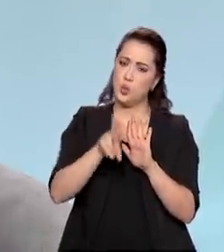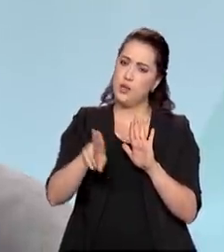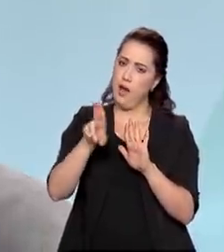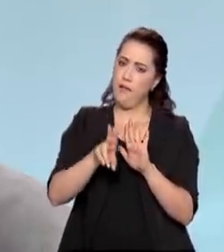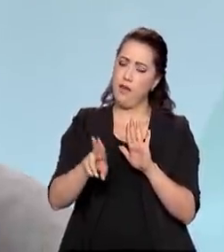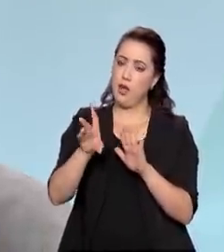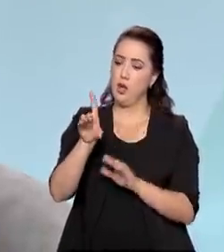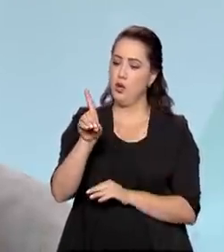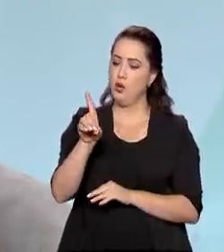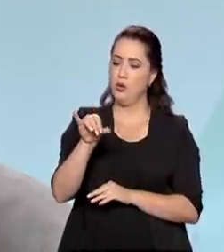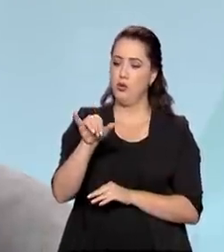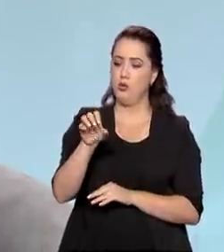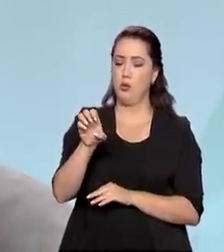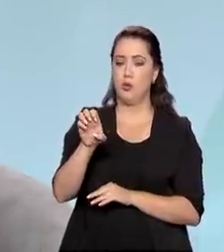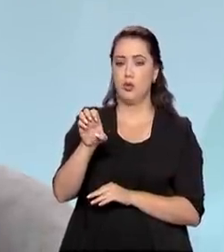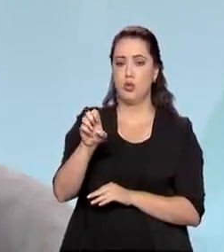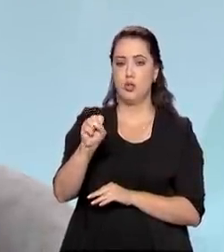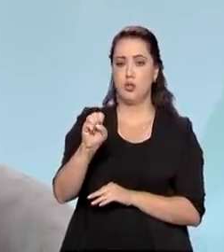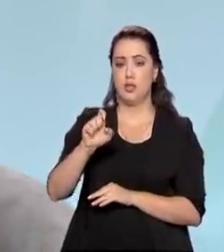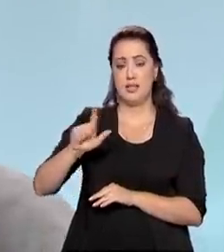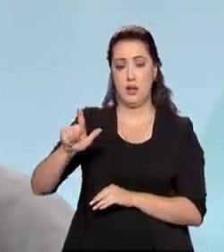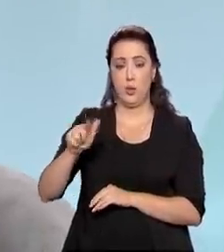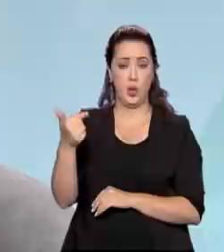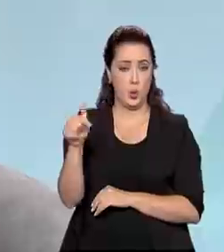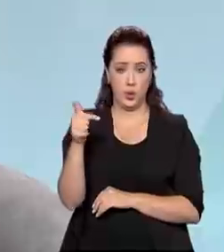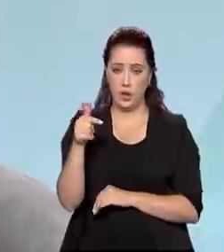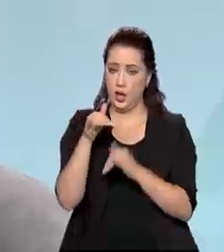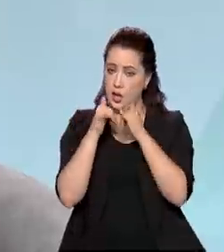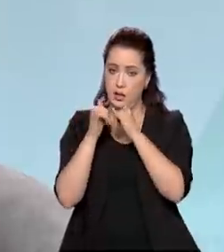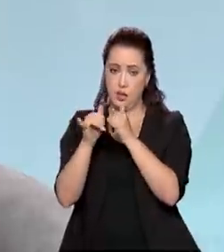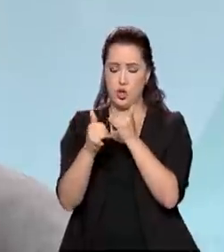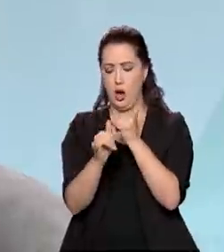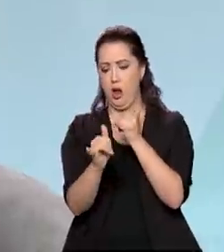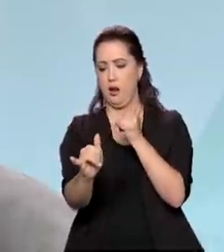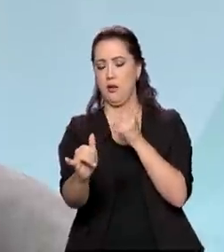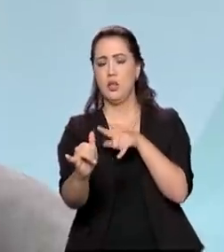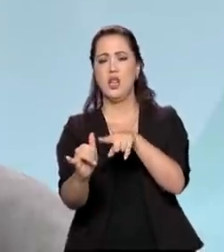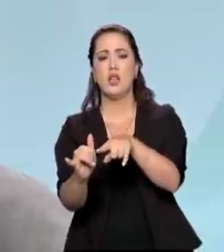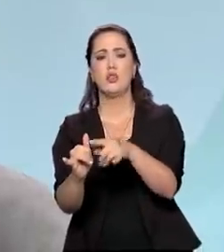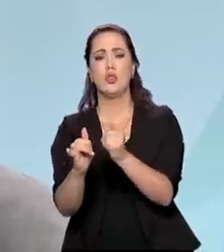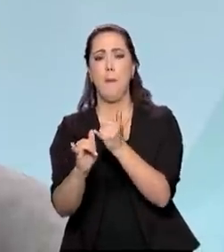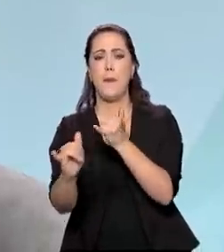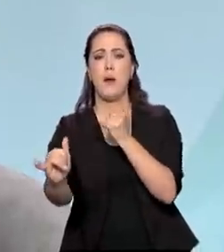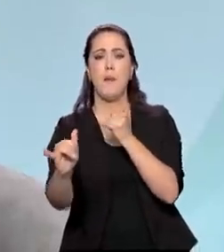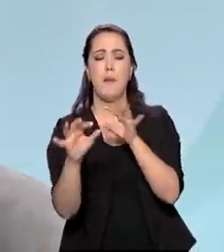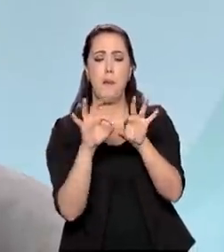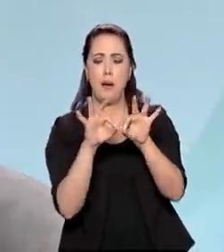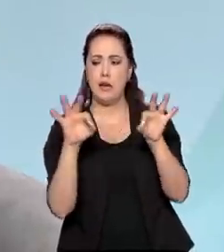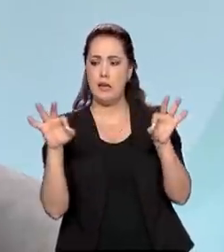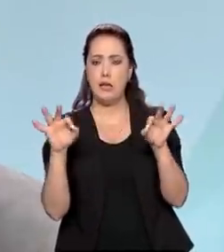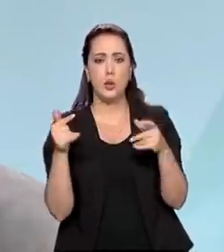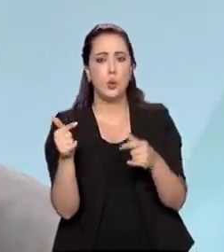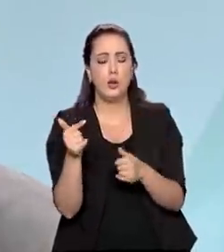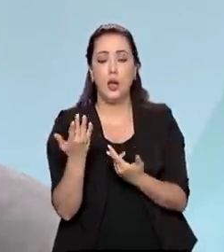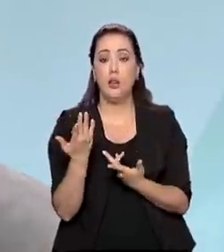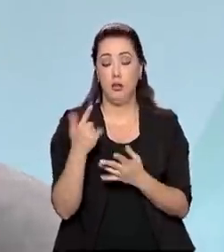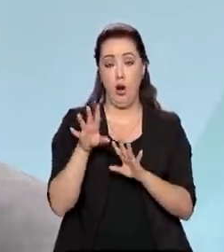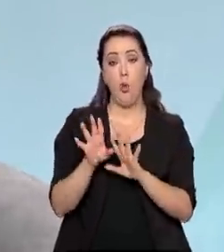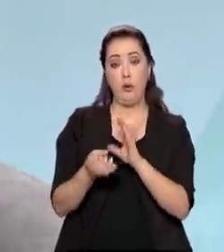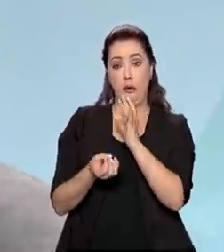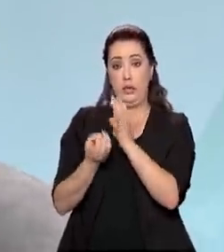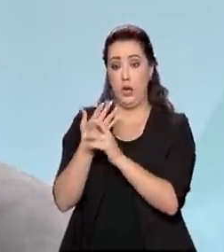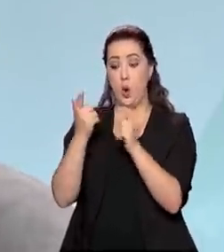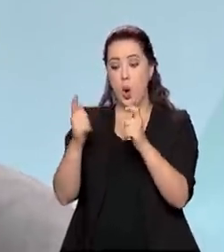Nessas localidades remotas que não chega a energia elétrica, a transmissão de energia elétrica. Então, já tem vários projetos de